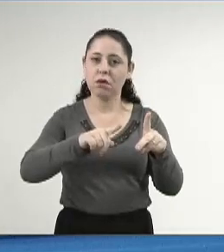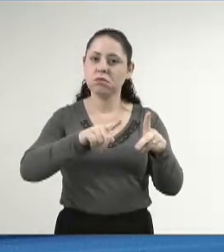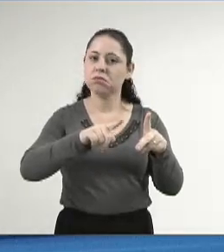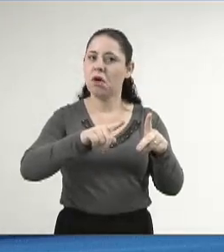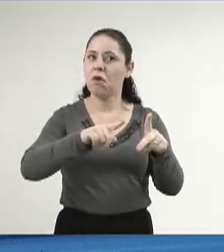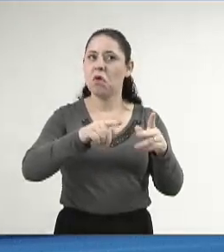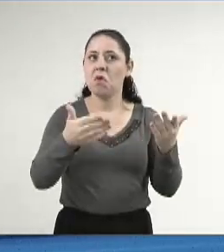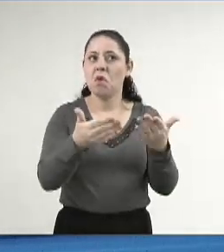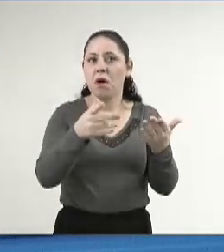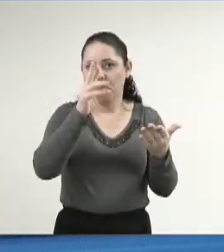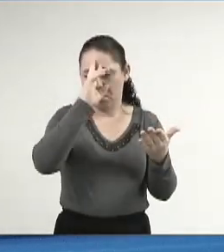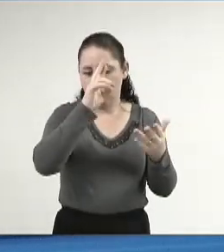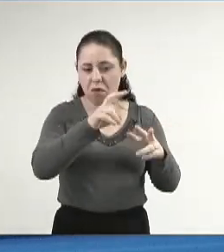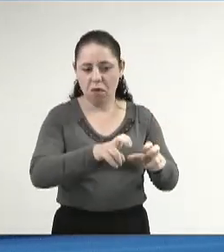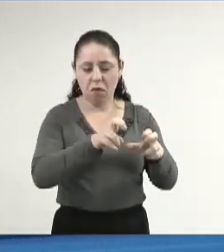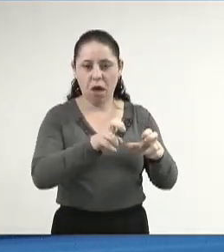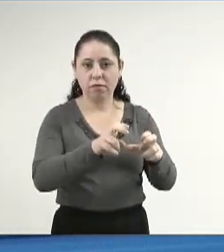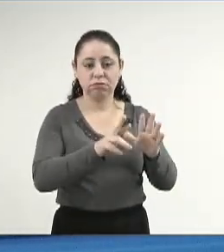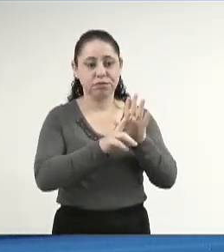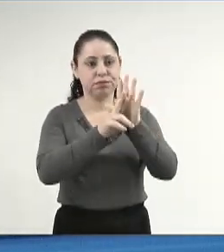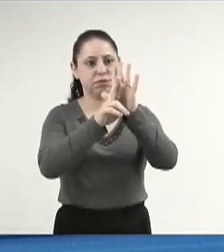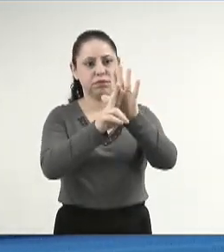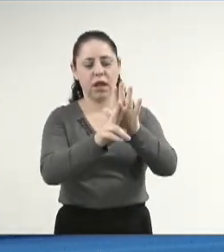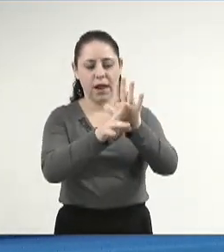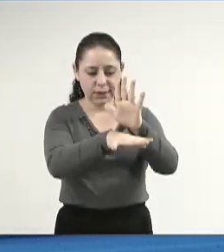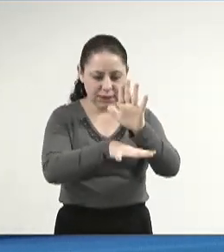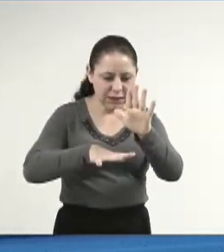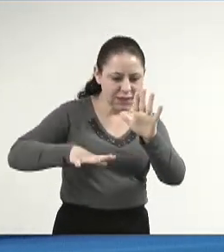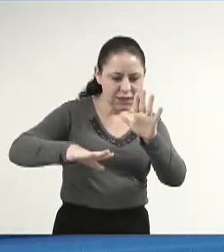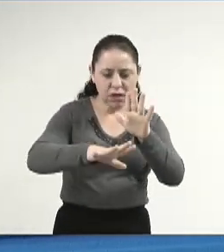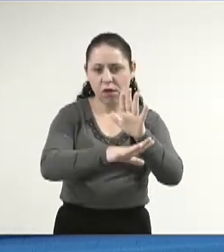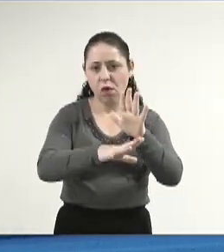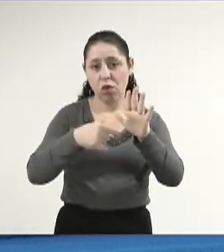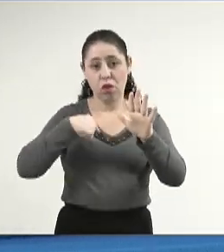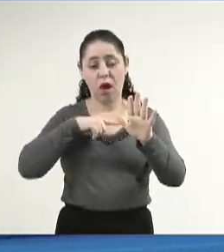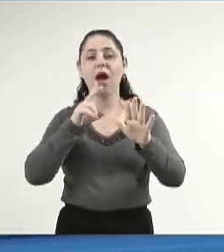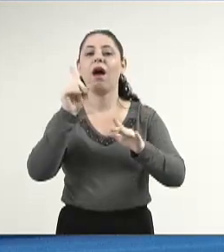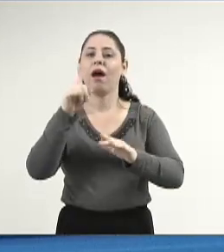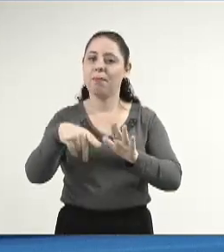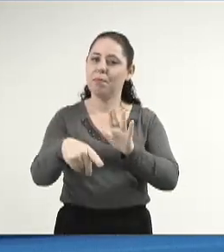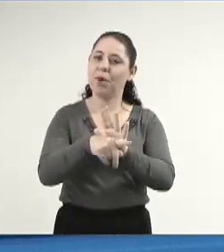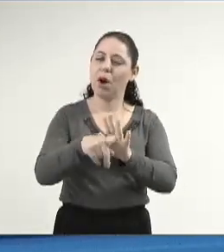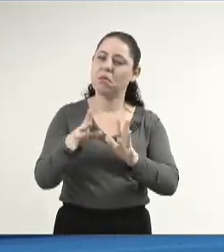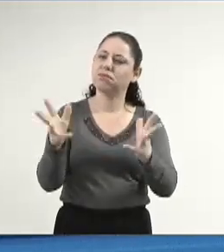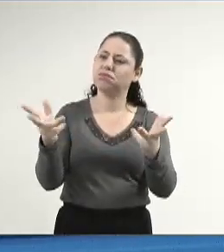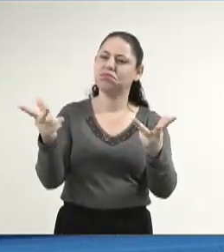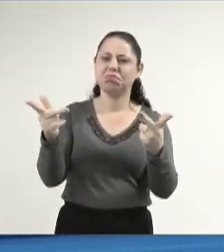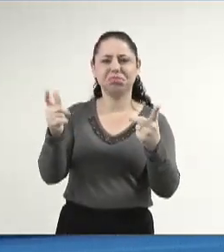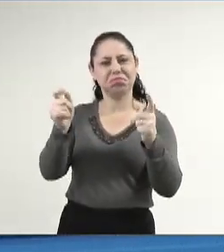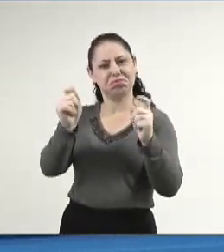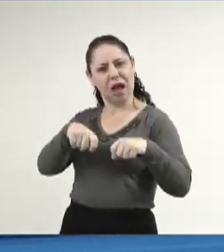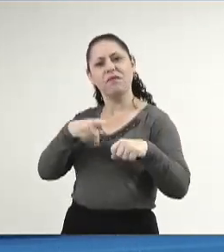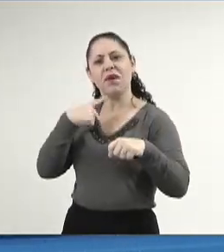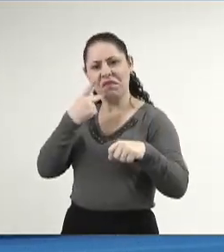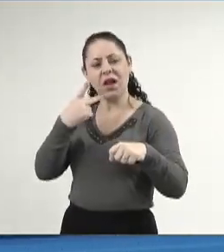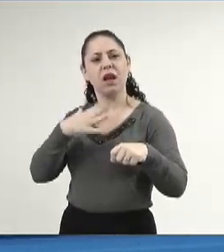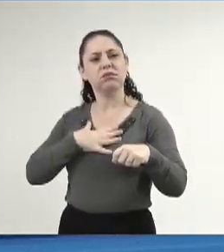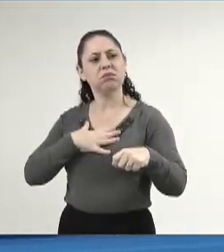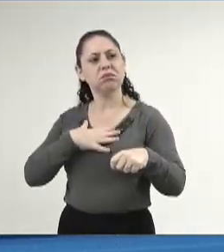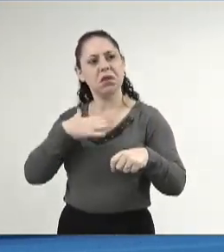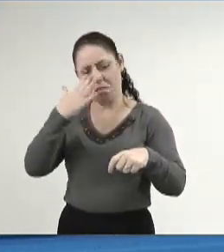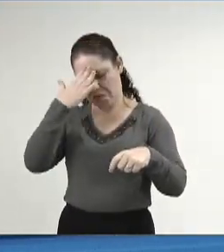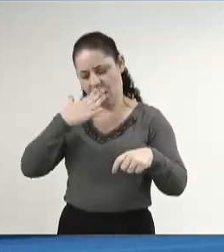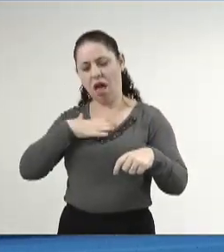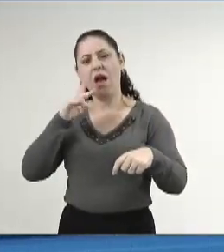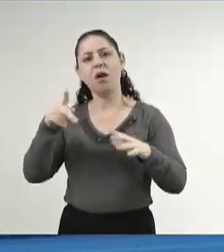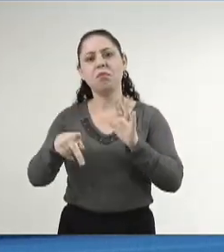produtor nosso, ele é referência, se é uma área em que nós somos nós podemos dizer na atividade